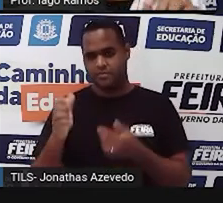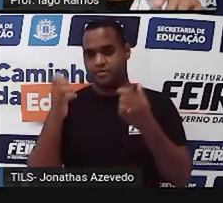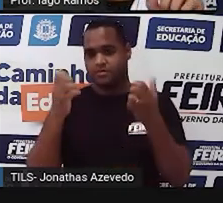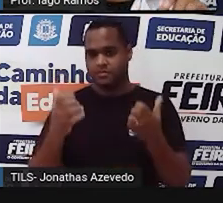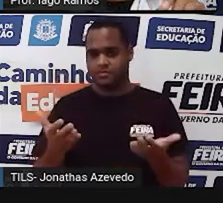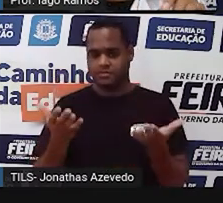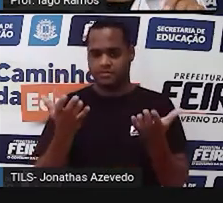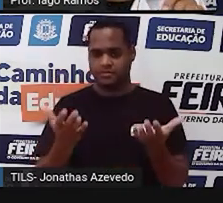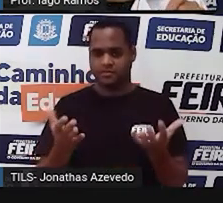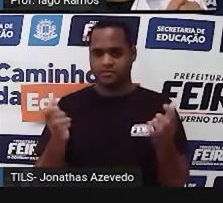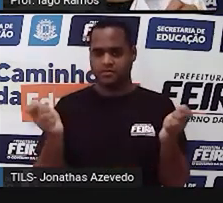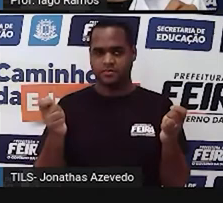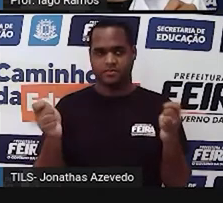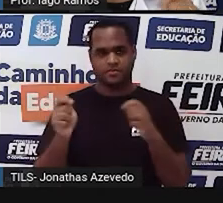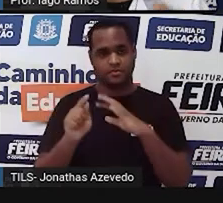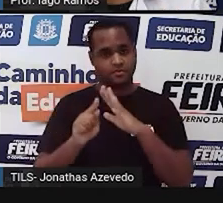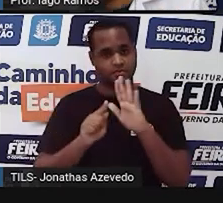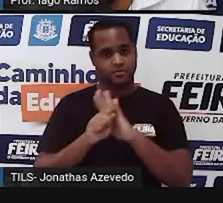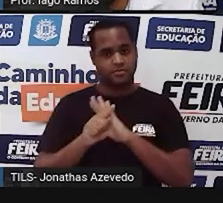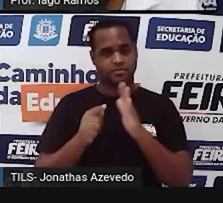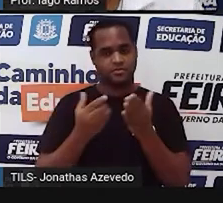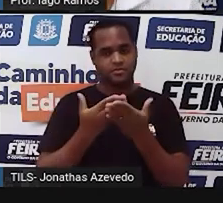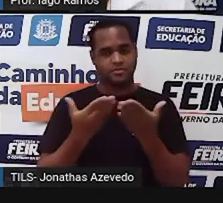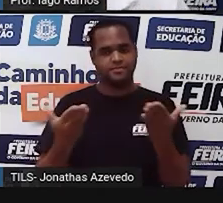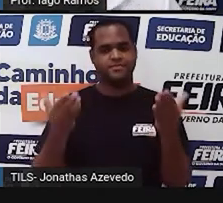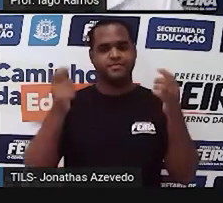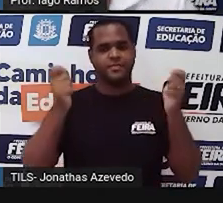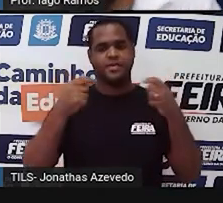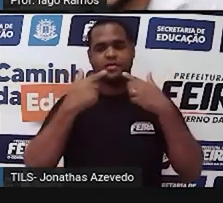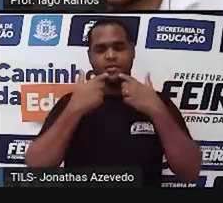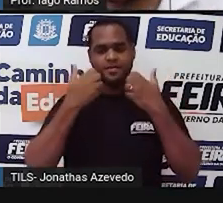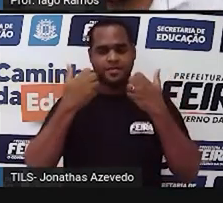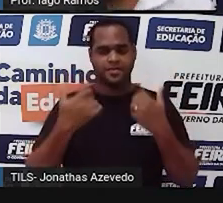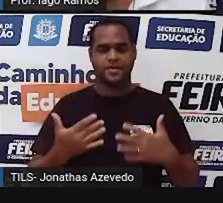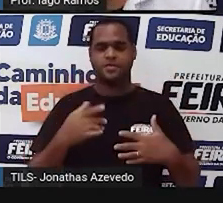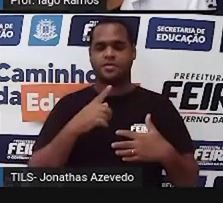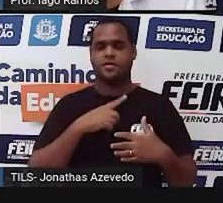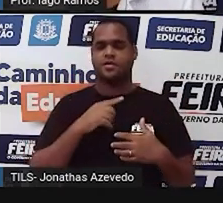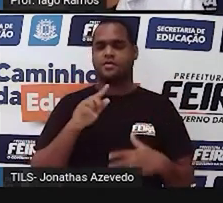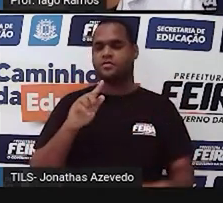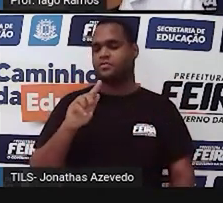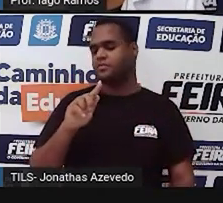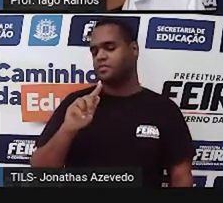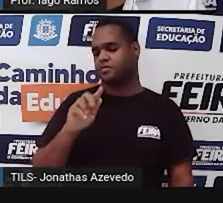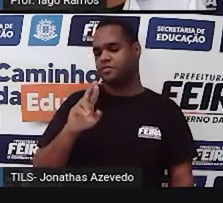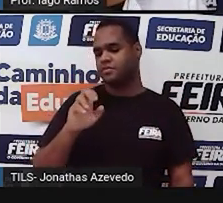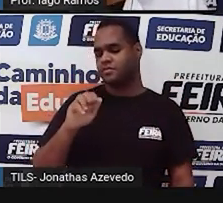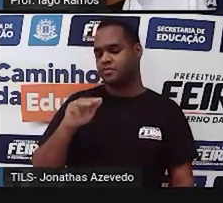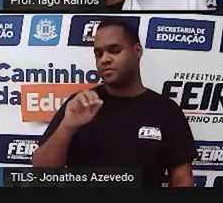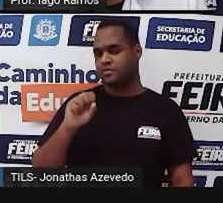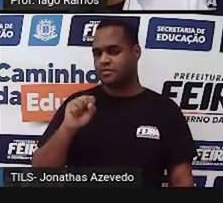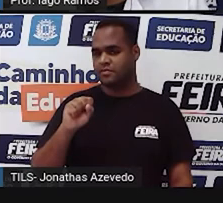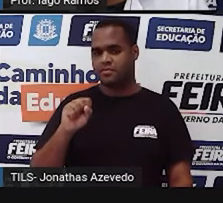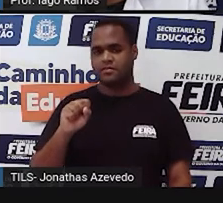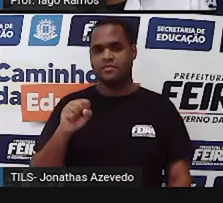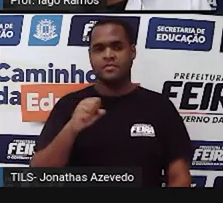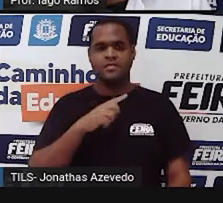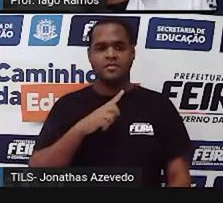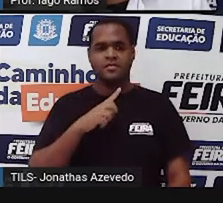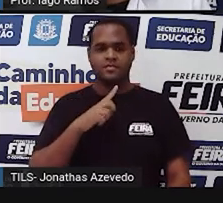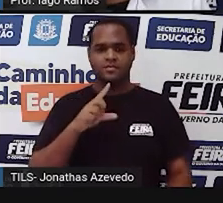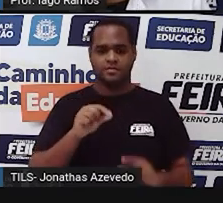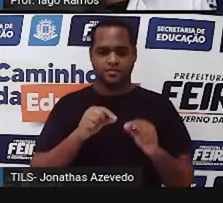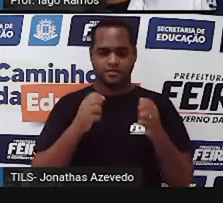embaixo aparece uma perguntazinha que diz o seguinte, quantos gramas você acha que tem